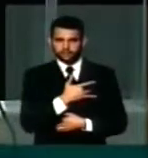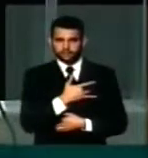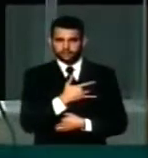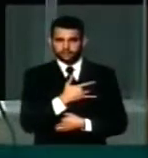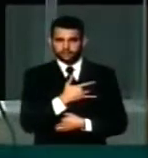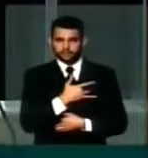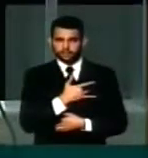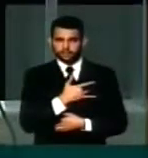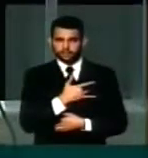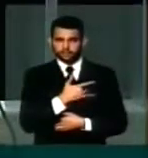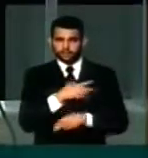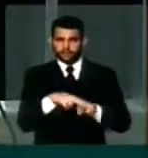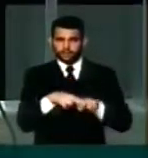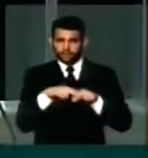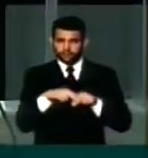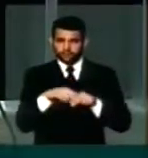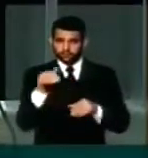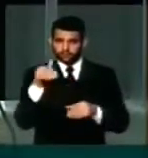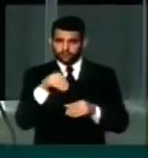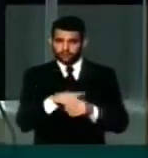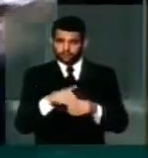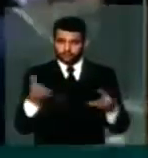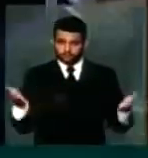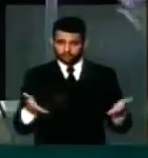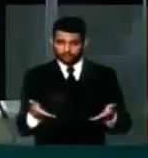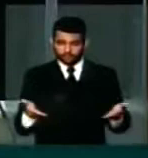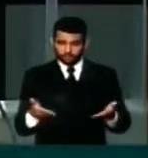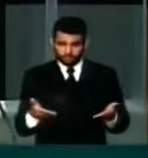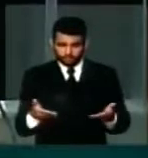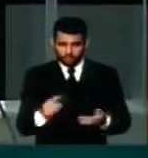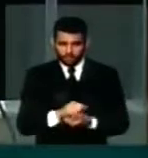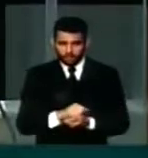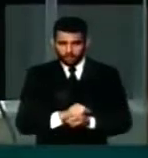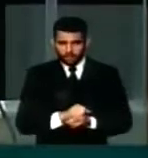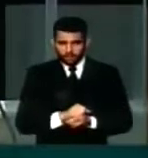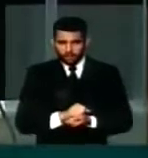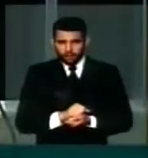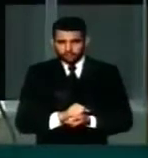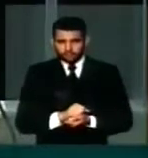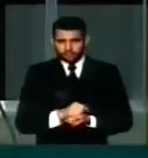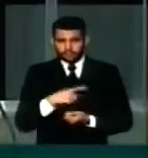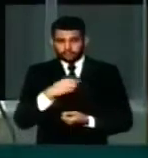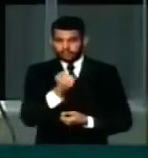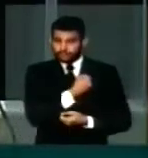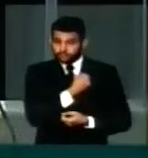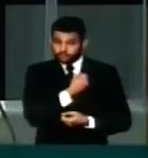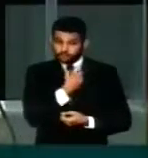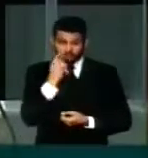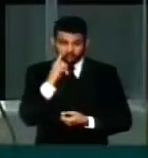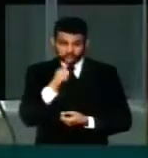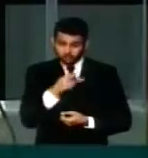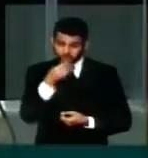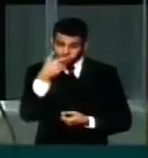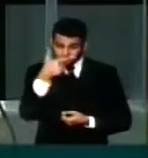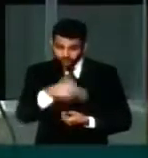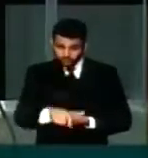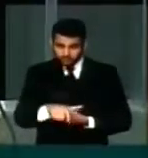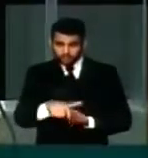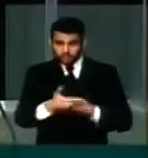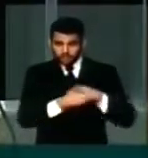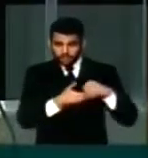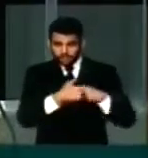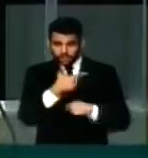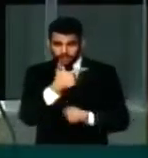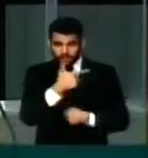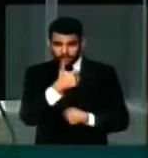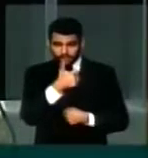É isso que nós estaremos votando aqui. Vejam os números de novo. Esse piso